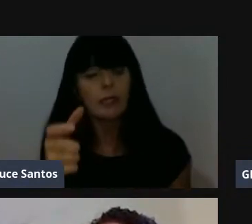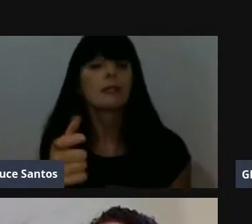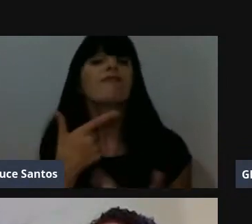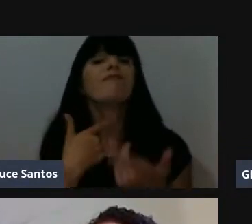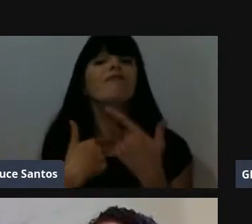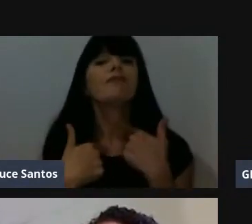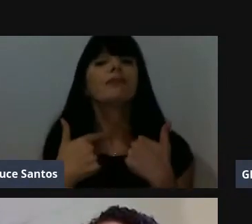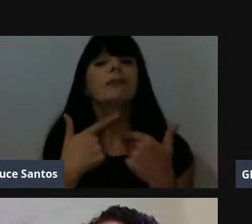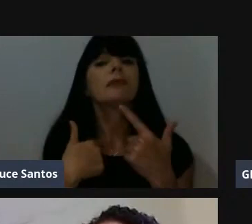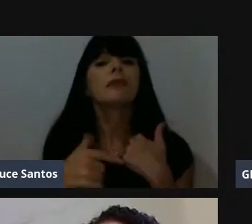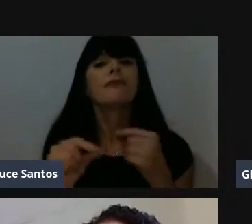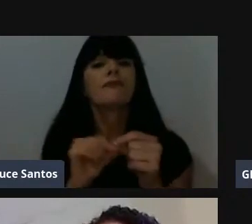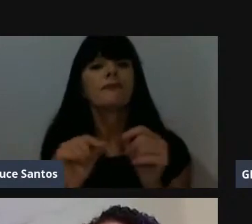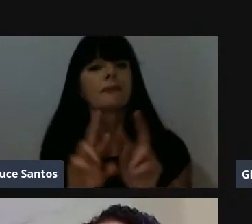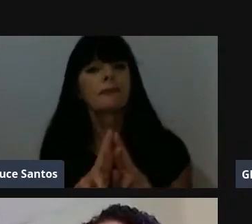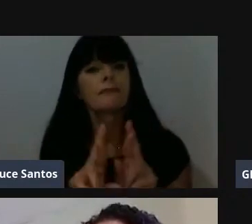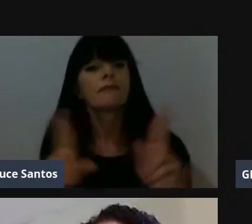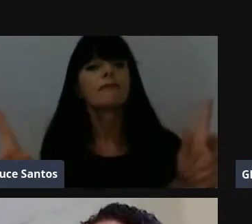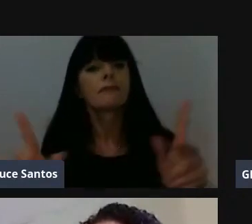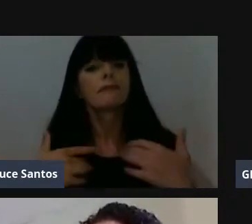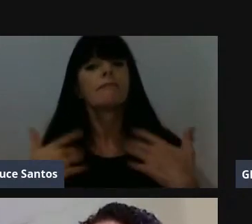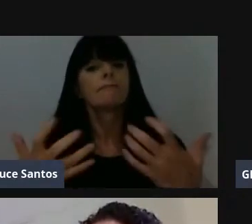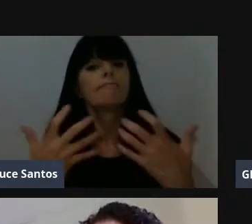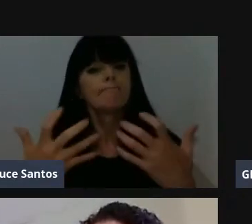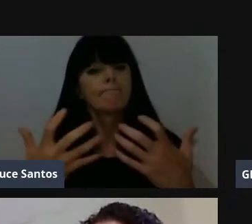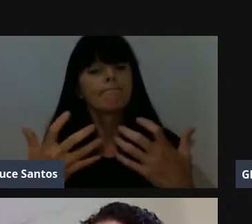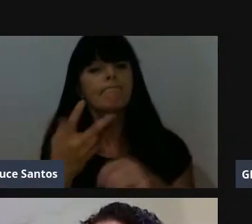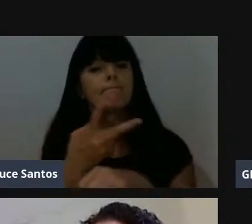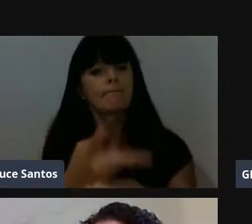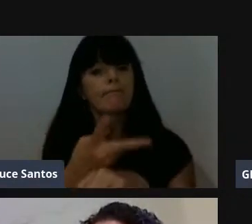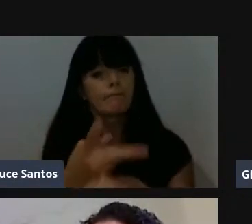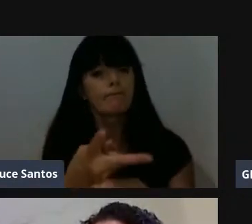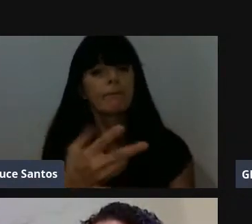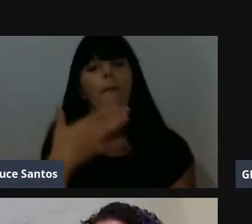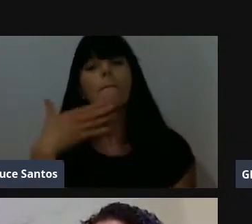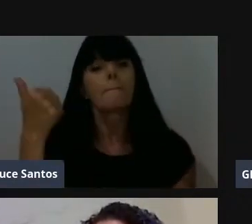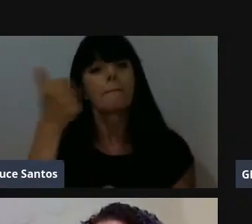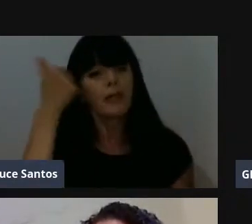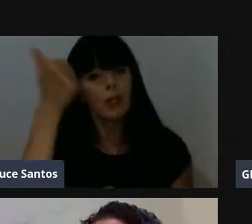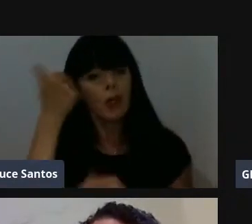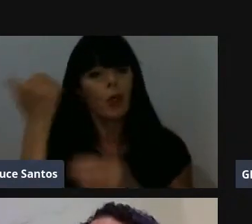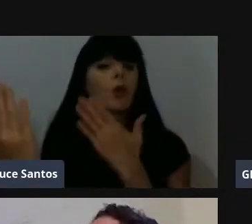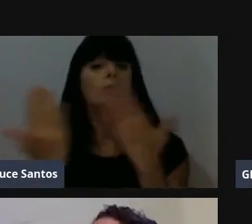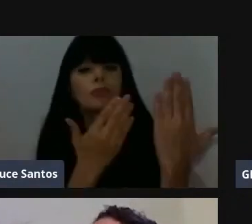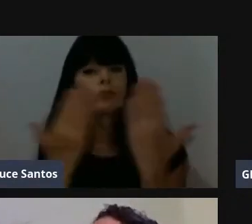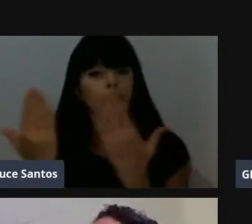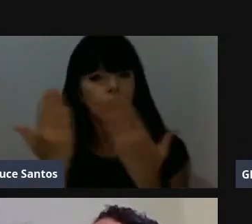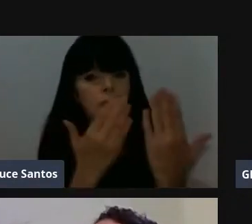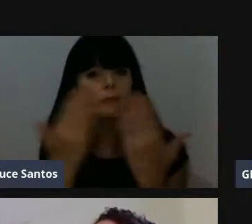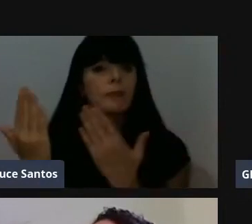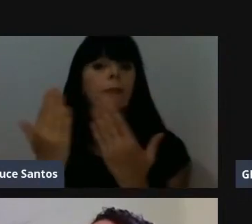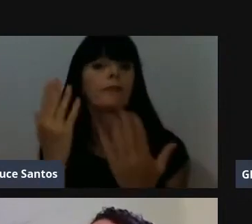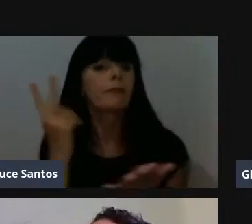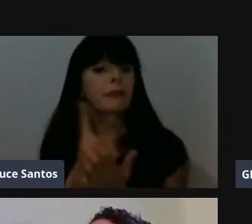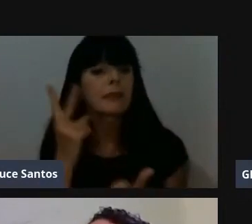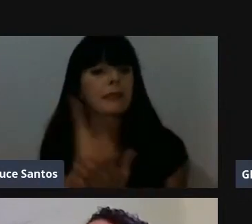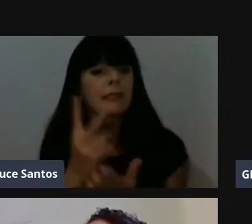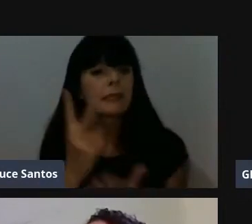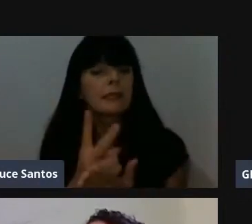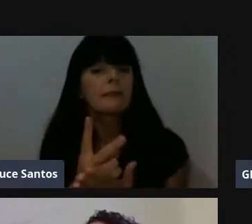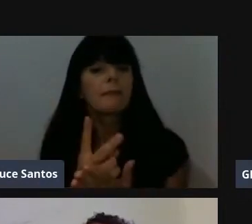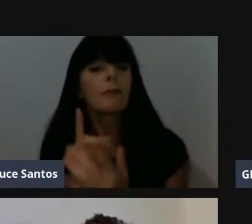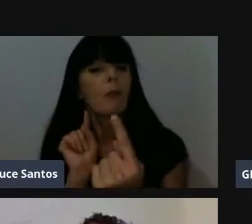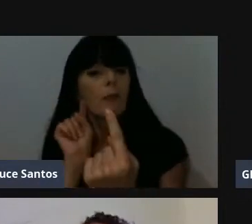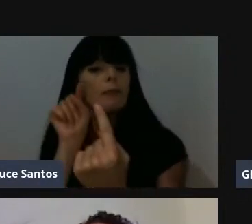Vontade de fazer diferente, de querer buscar, de dar o meu melhor, de estudar, né? Sempre com esse objetivo,